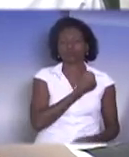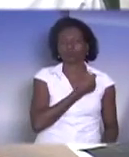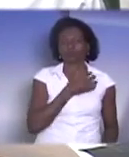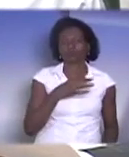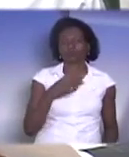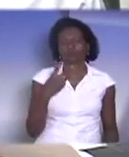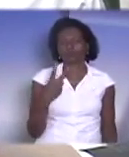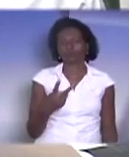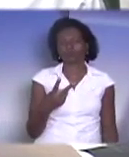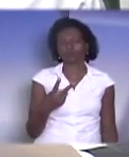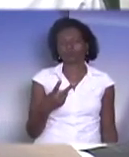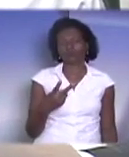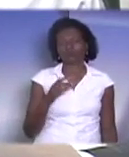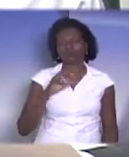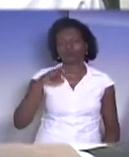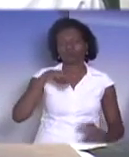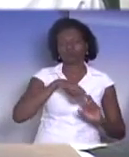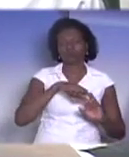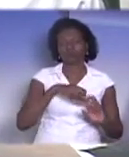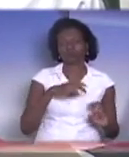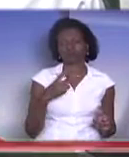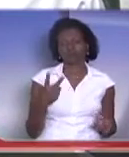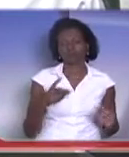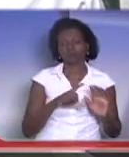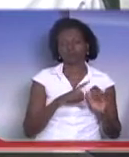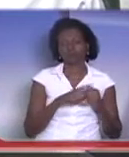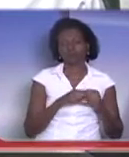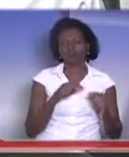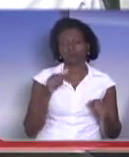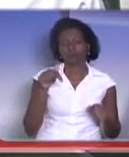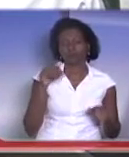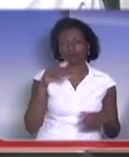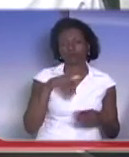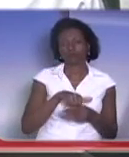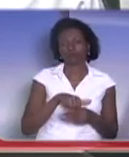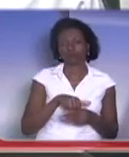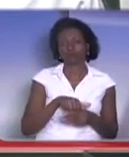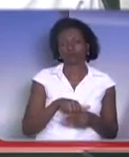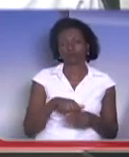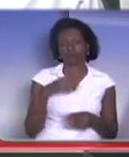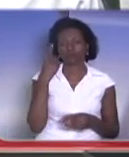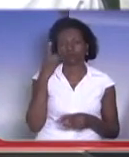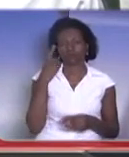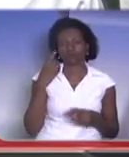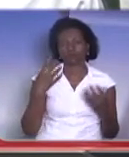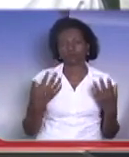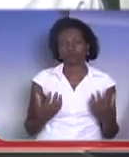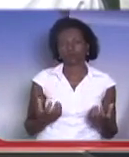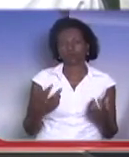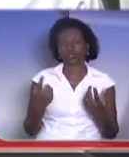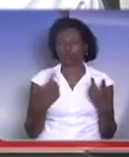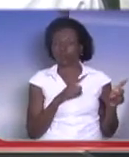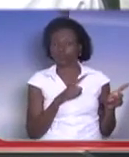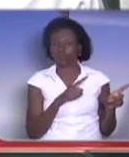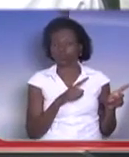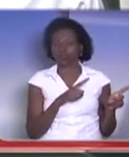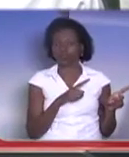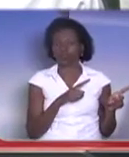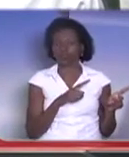destacadamente o inciso número 2 do artigo 7º, em votação, senhores deputados e senhores deputados, se forem contrário, quero